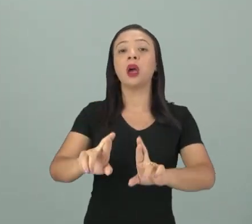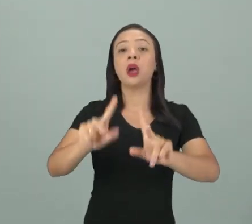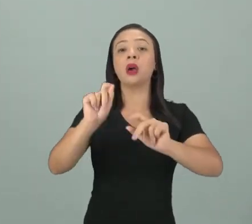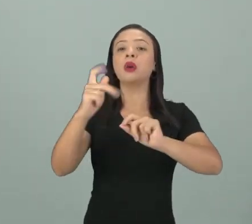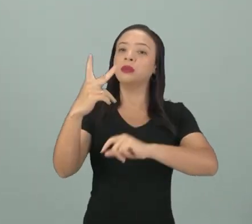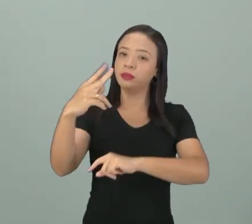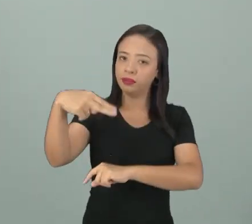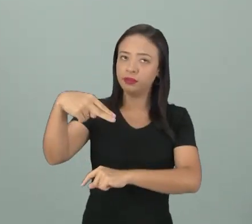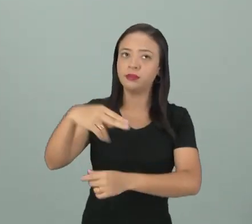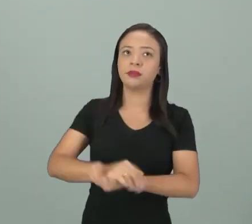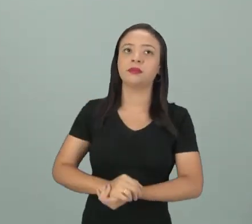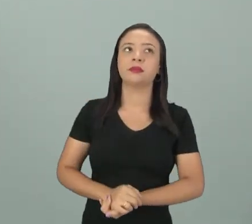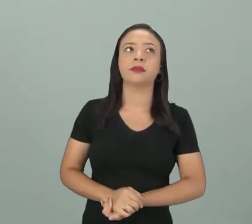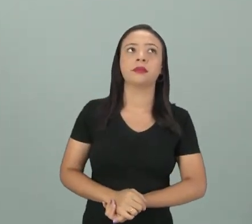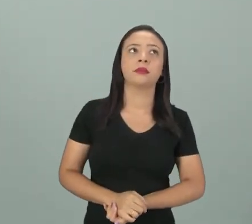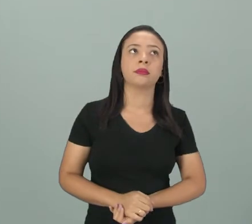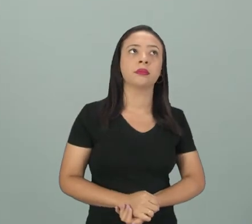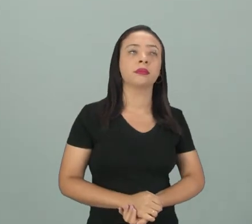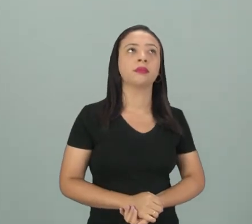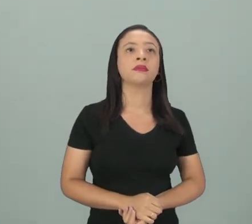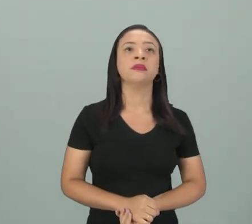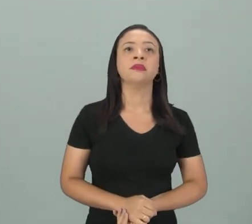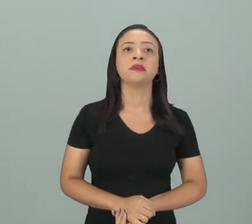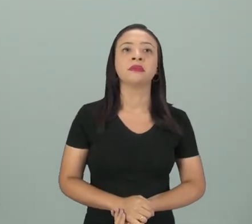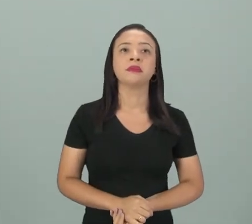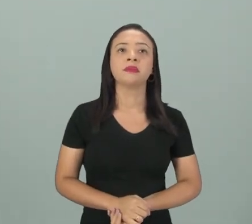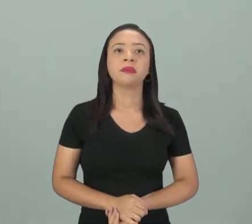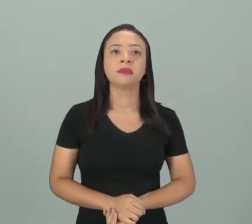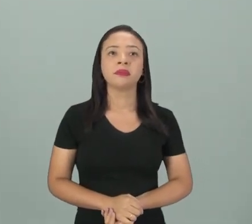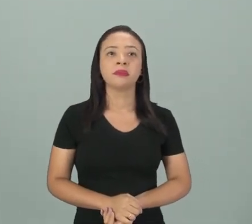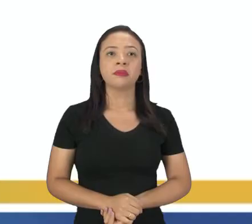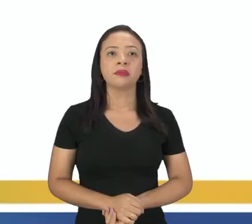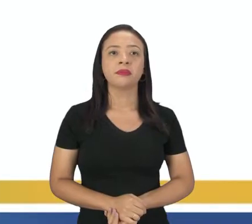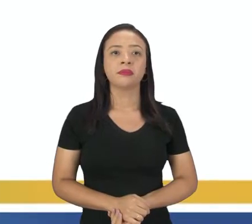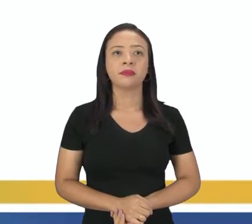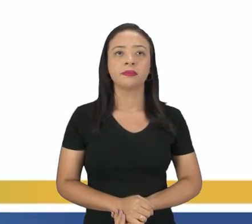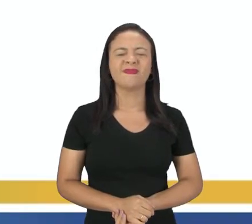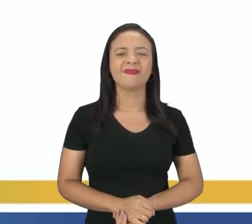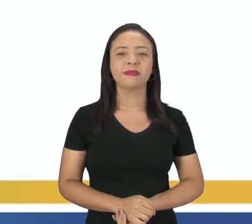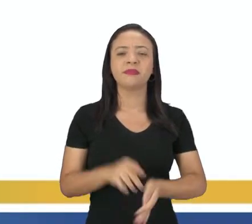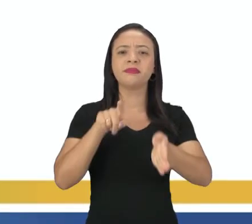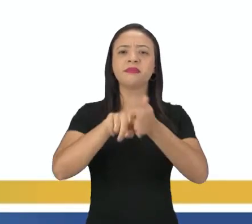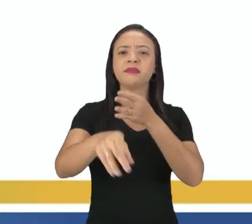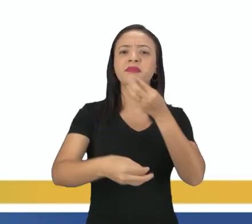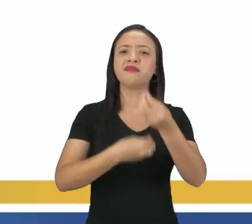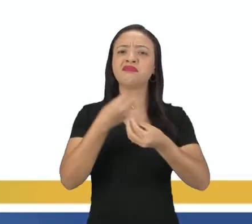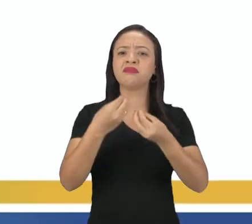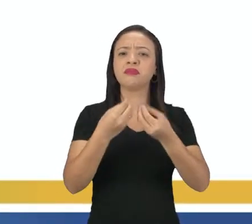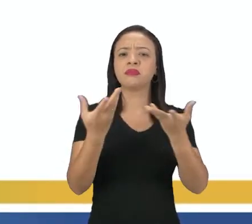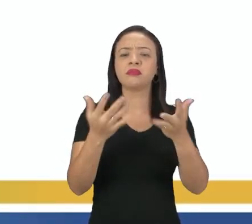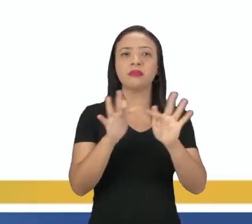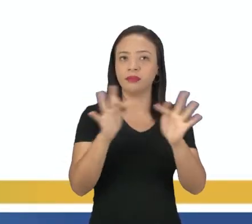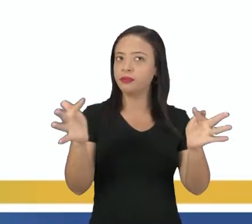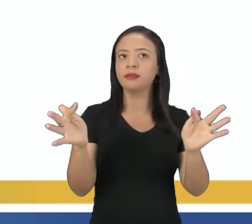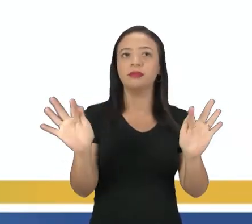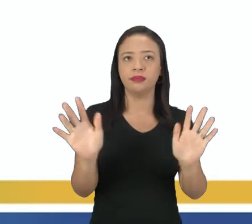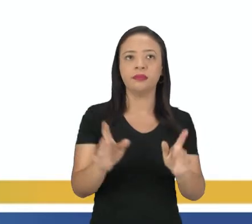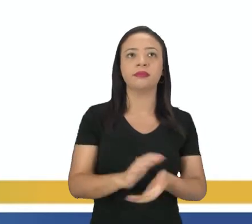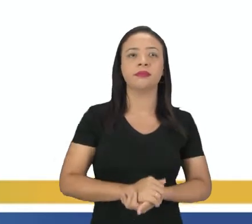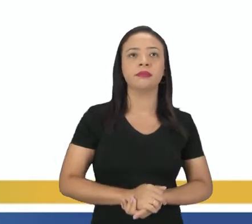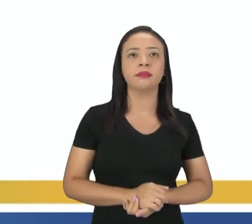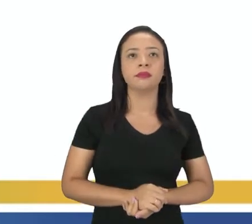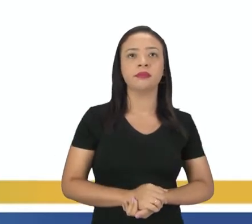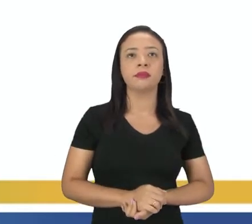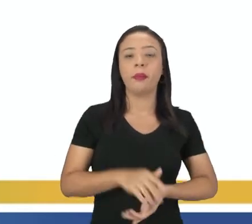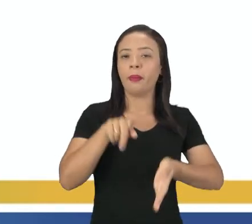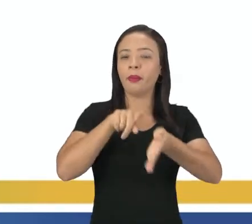pronomezinho. Me gusta, não me gusta, tá? E para perguntar, professor? Simples. Vamos lá, ó. Eu